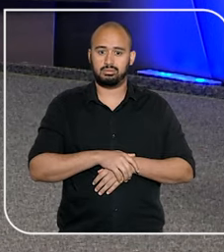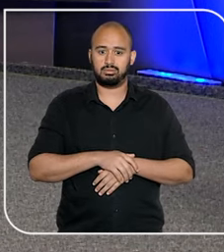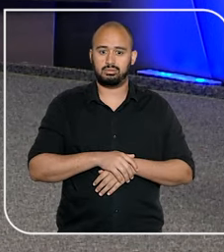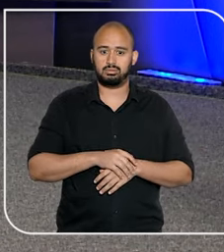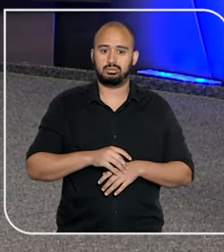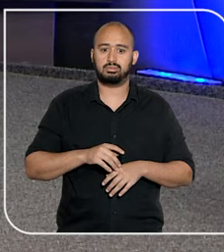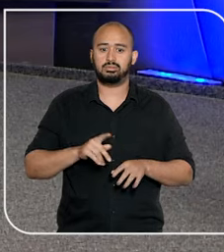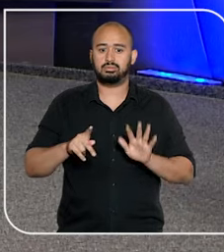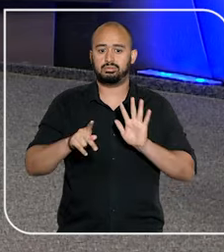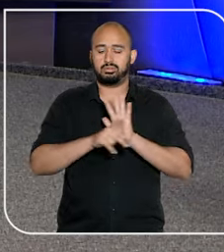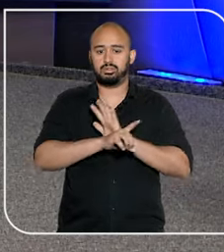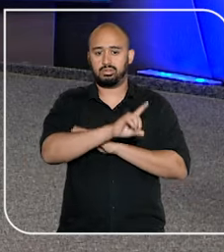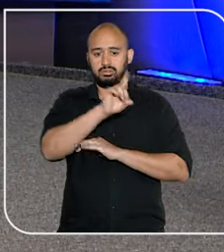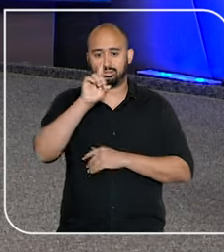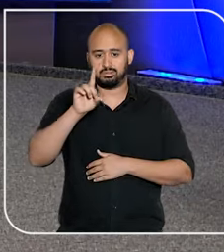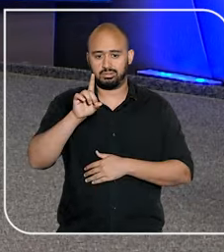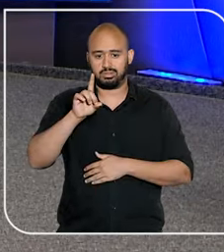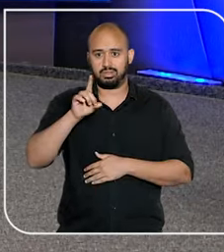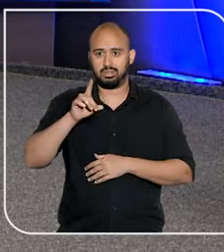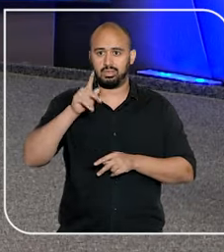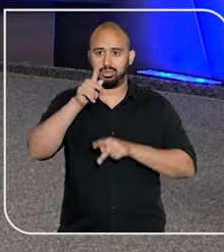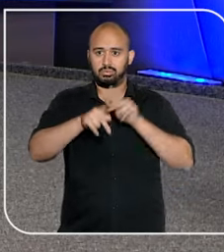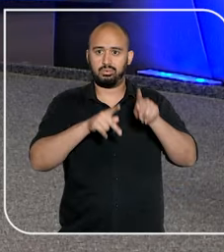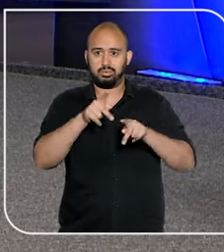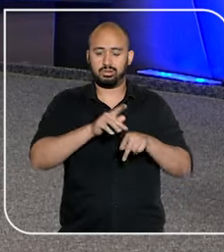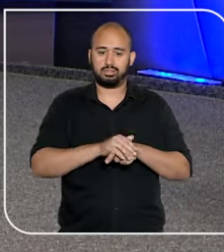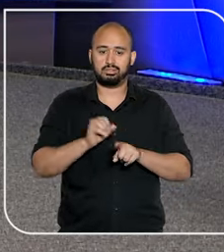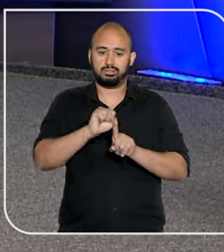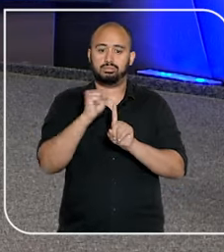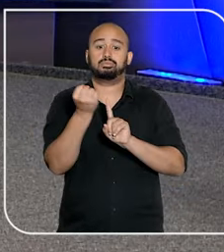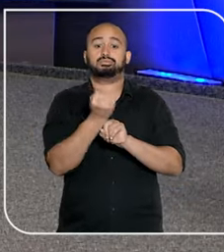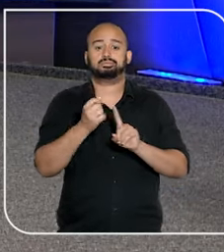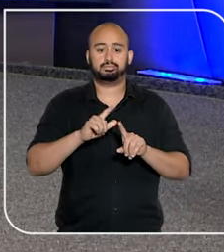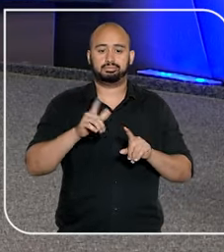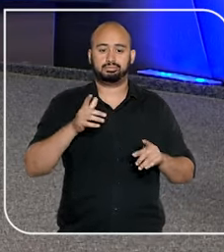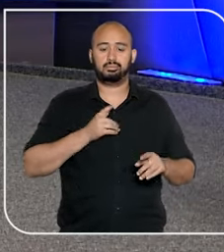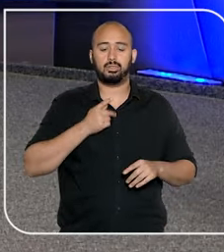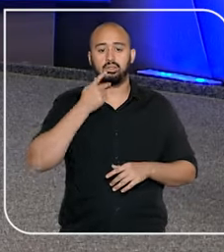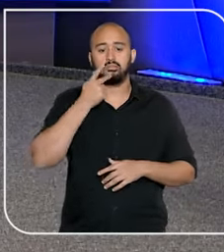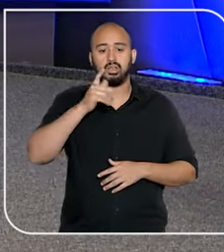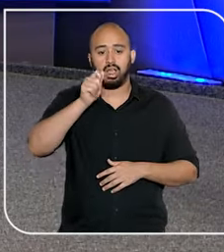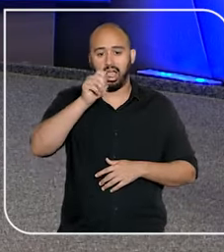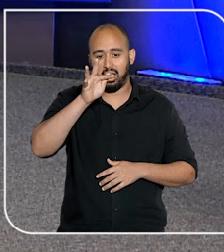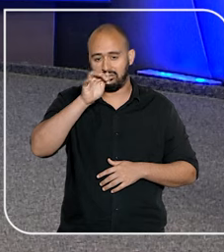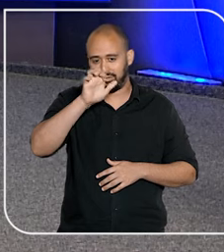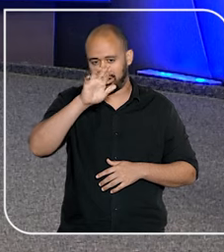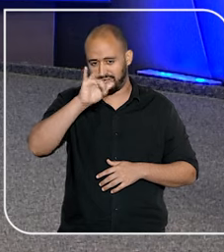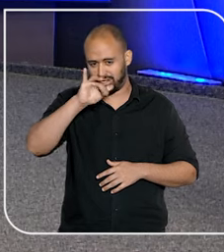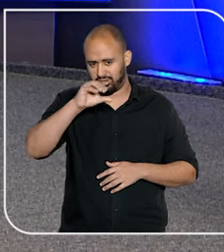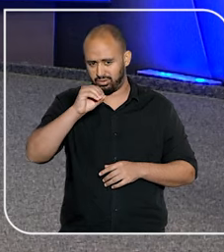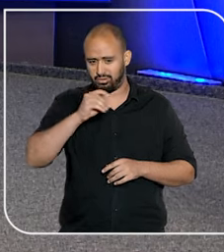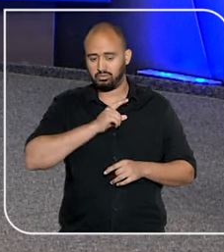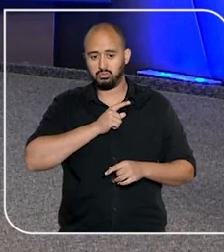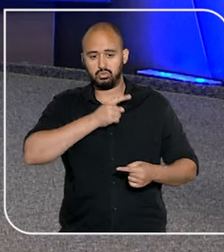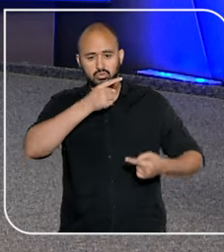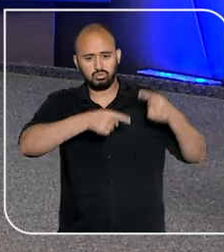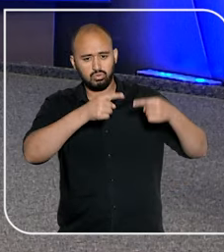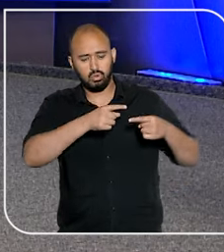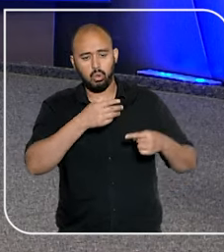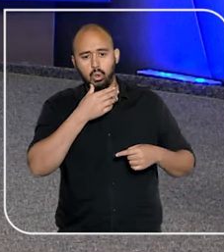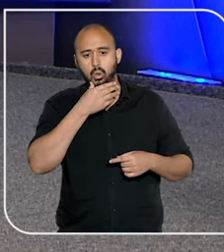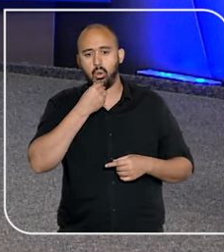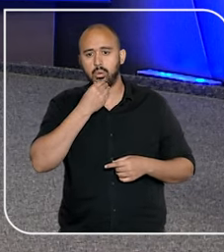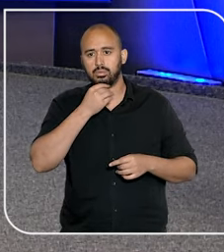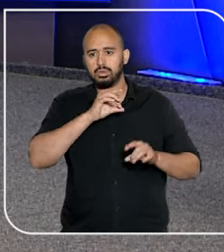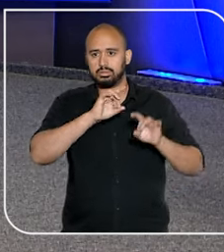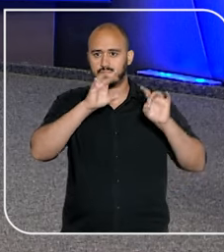acadêmicas quanto no dia a dia da população. Desta vez, o ministro Afrânio Vilela discutiu com especialistas